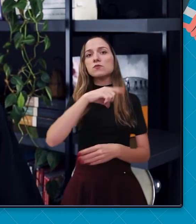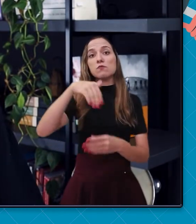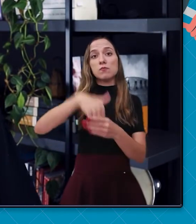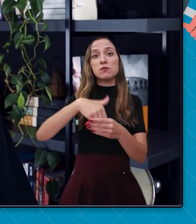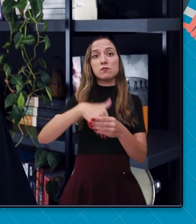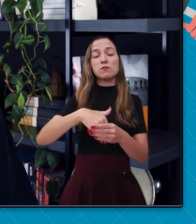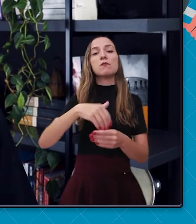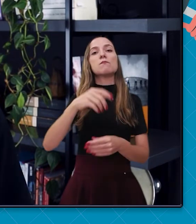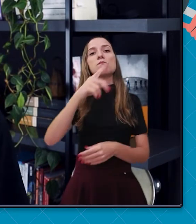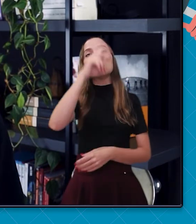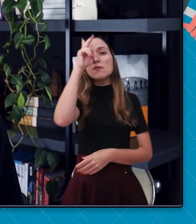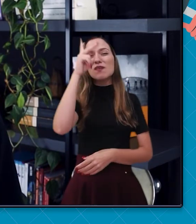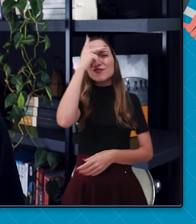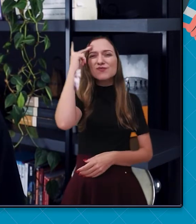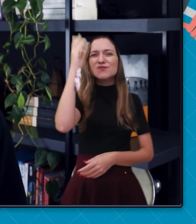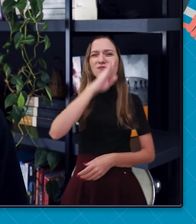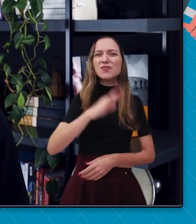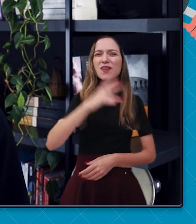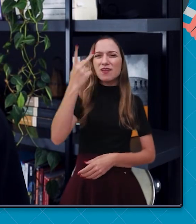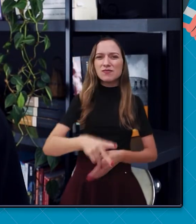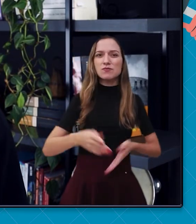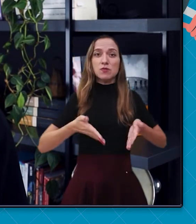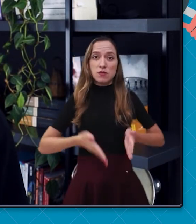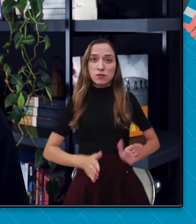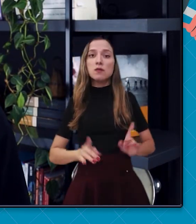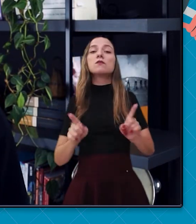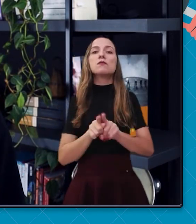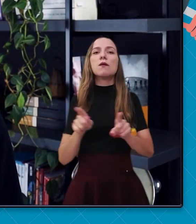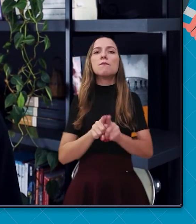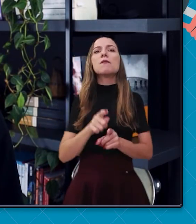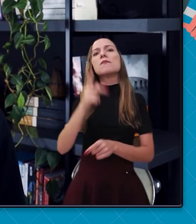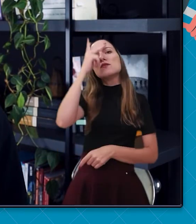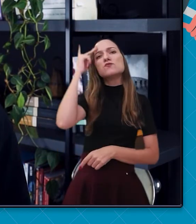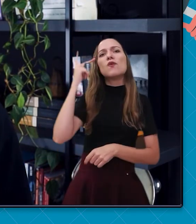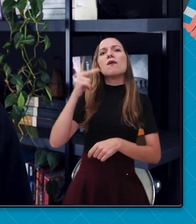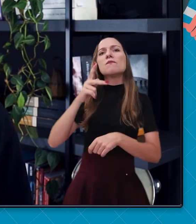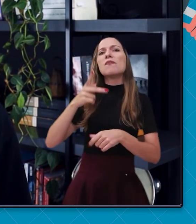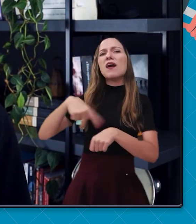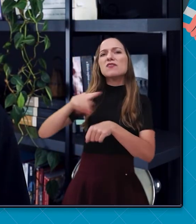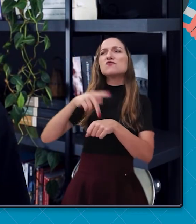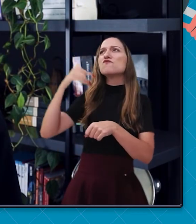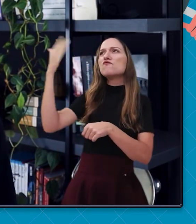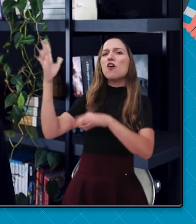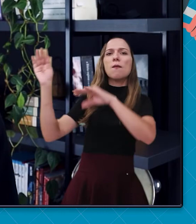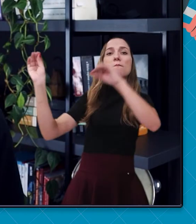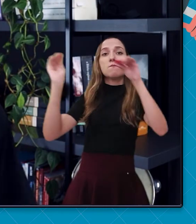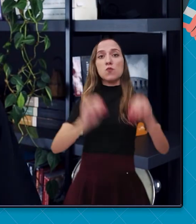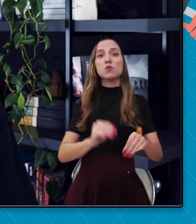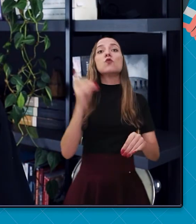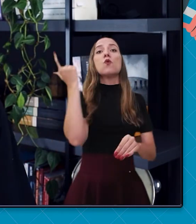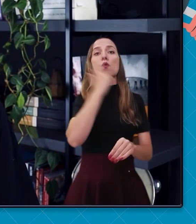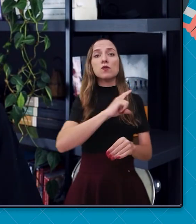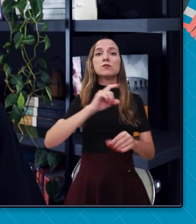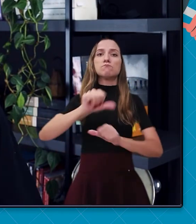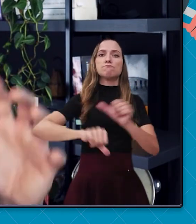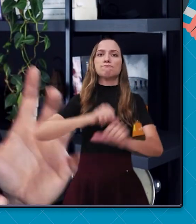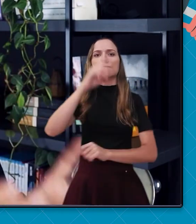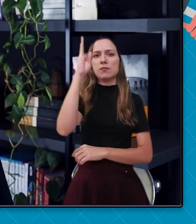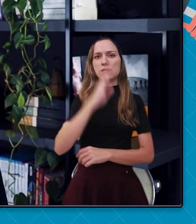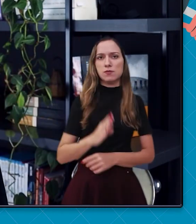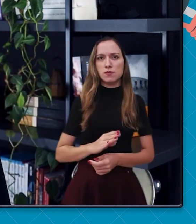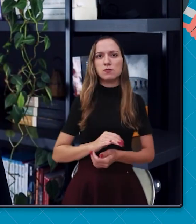brasileiros natos e estrangeiros naturalizados maiores de 21 anos. O voto também era direto,